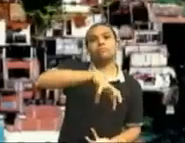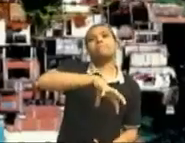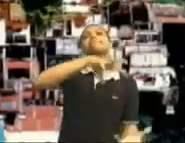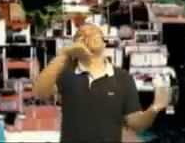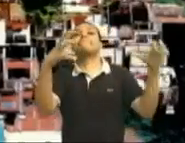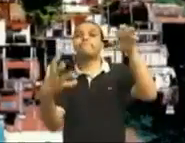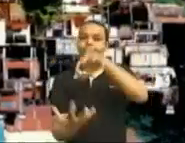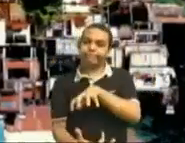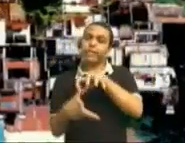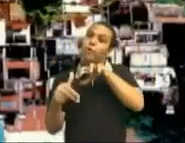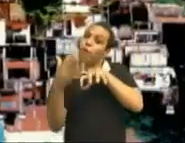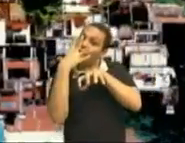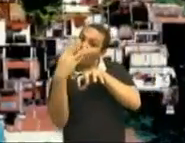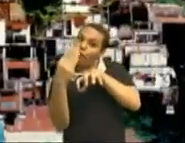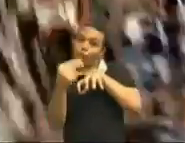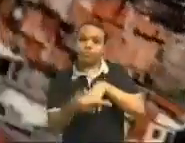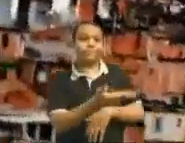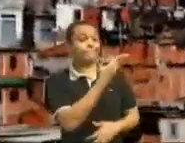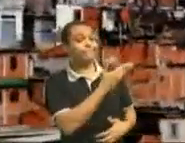baixo, como essa foto.